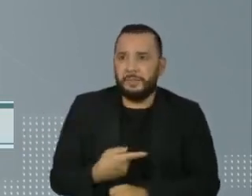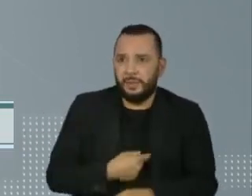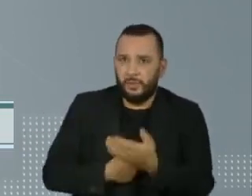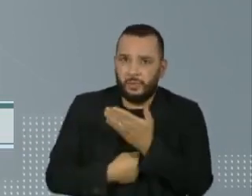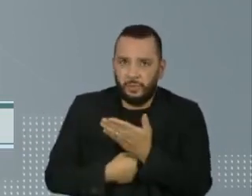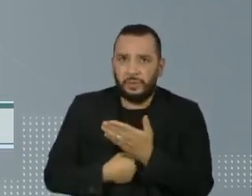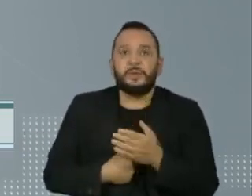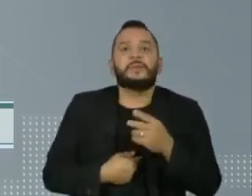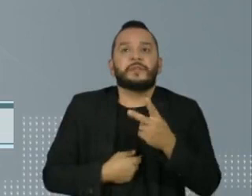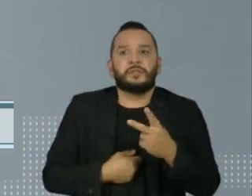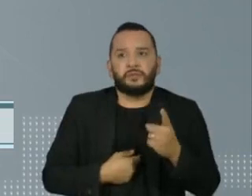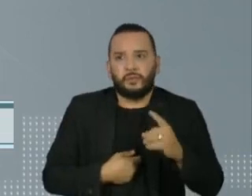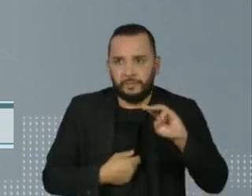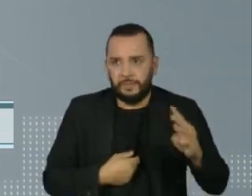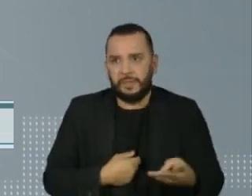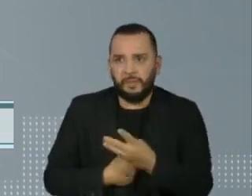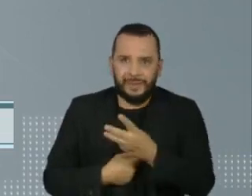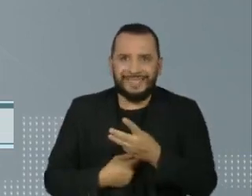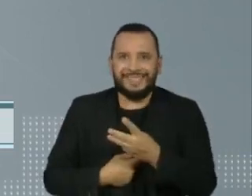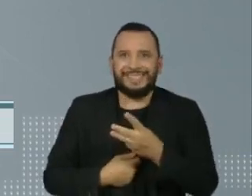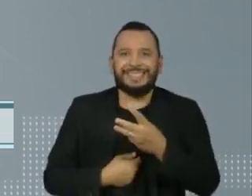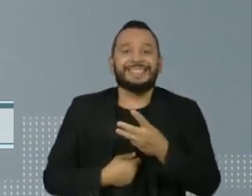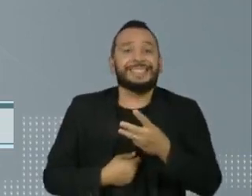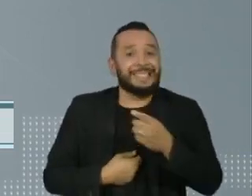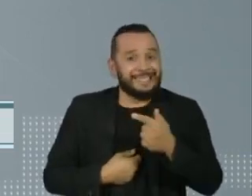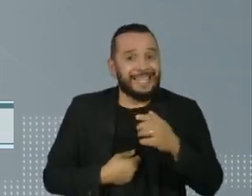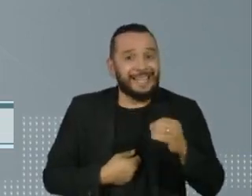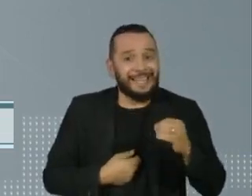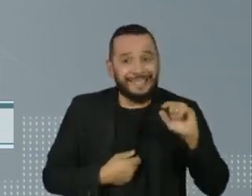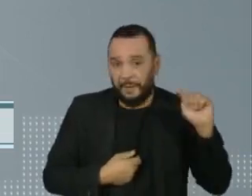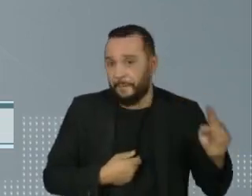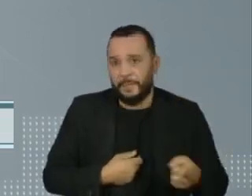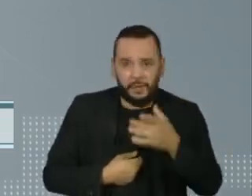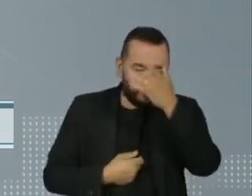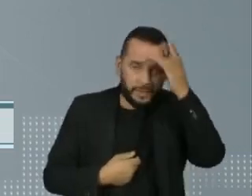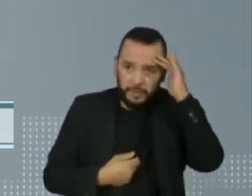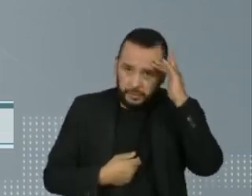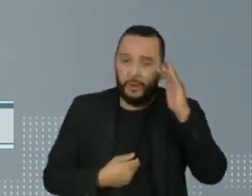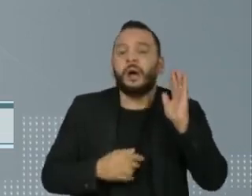mais de 21,7 milhões recuperados, segundo o Ministério da Saúde. acompanhamento 200 mil.